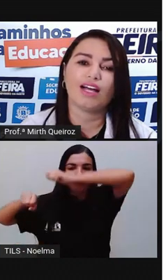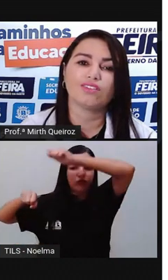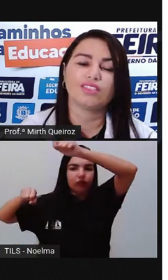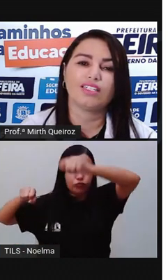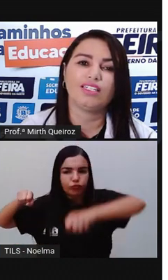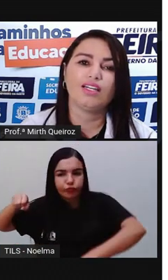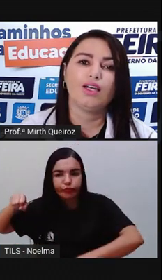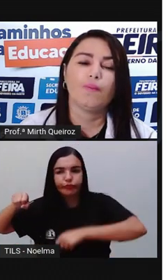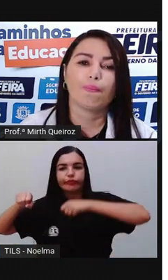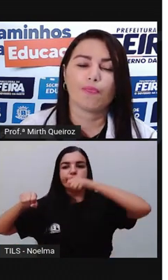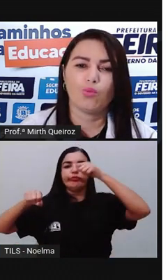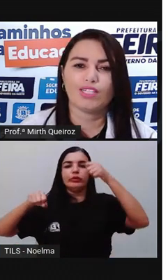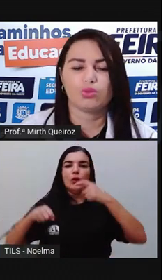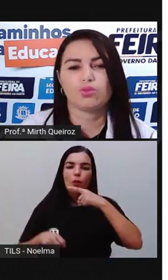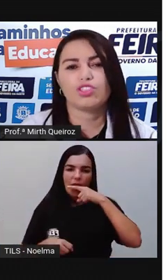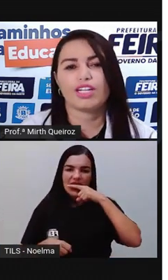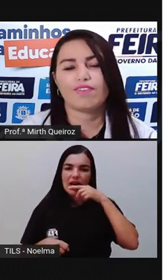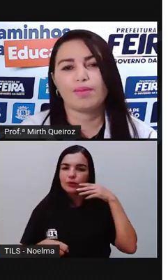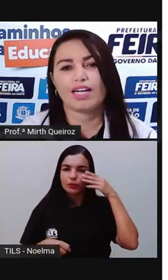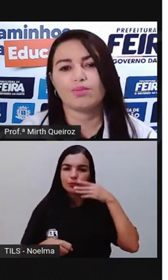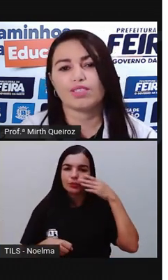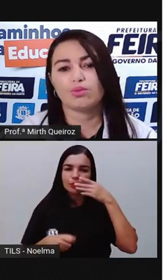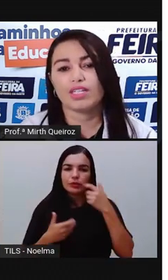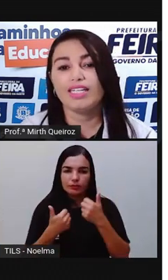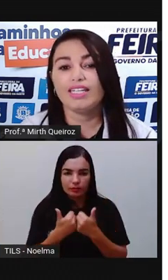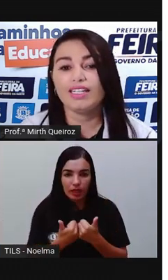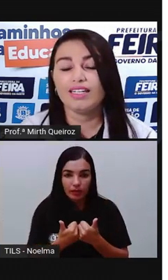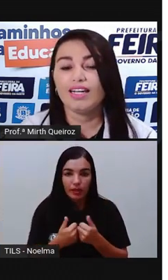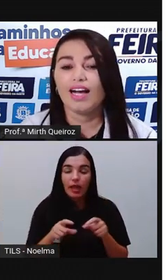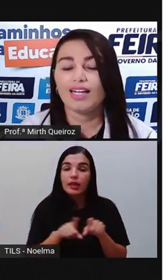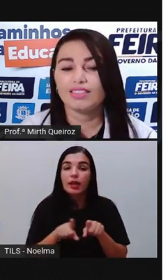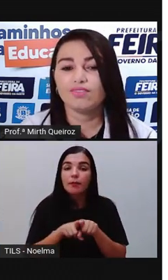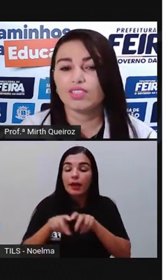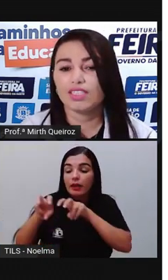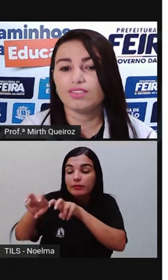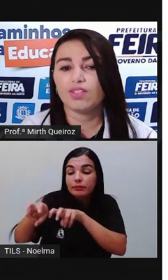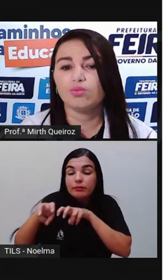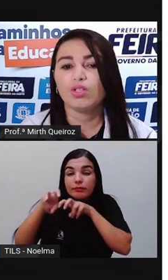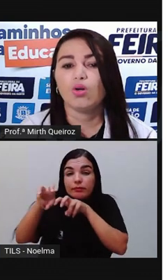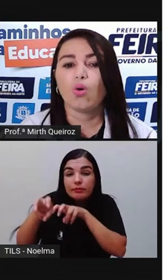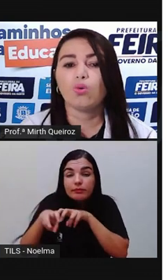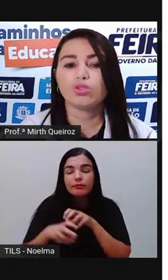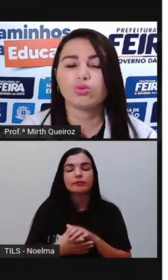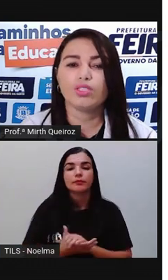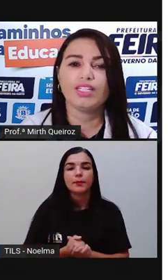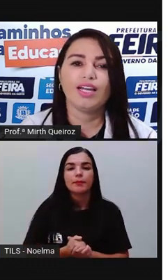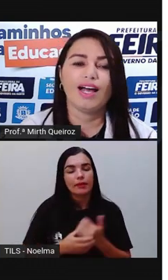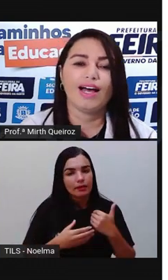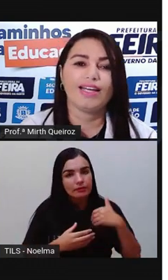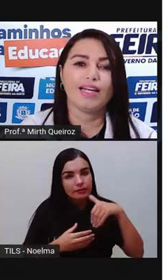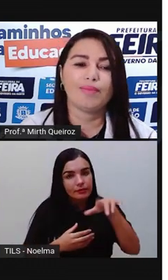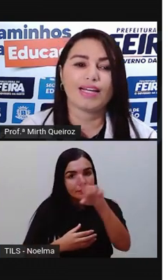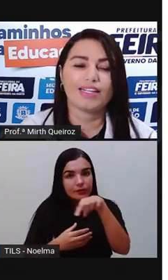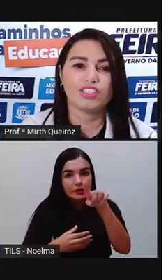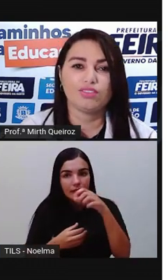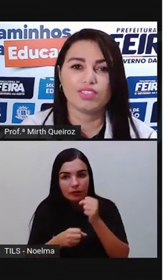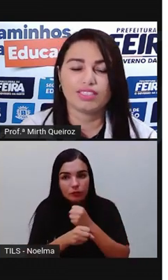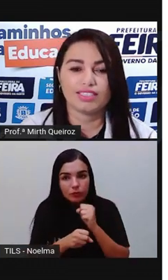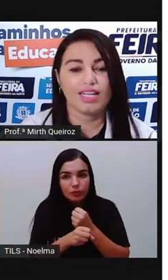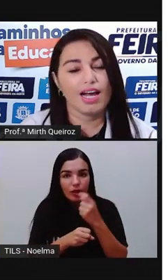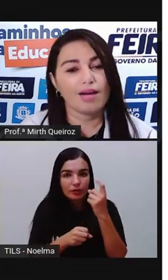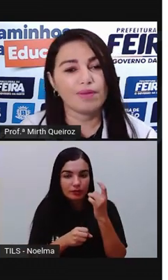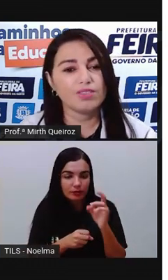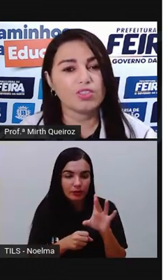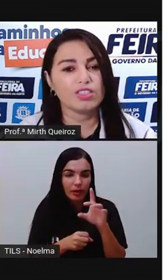fabricados aí o açúcar, onde era fabricado o açúcar. E assim vocês vão construir aí a maquete de